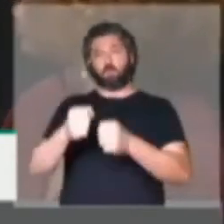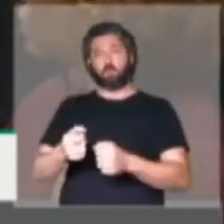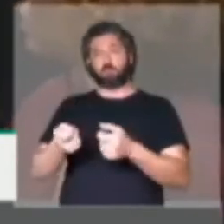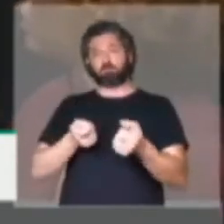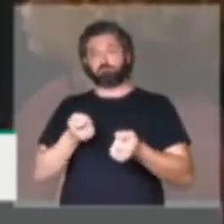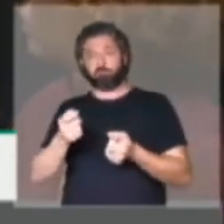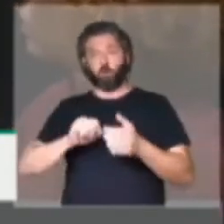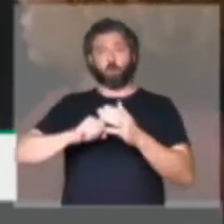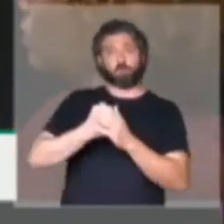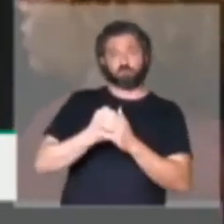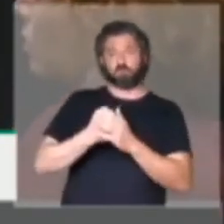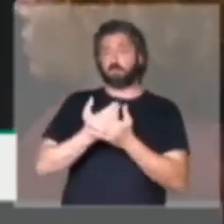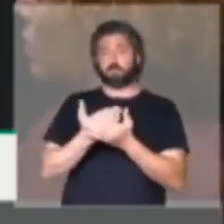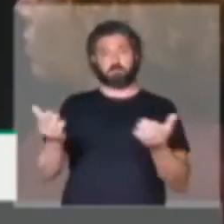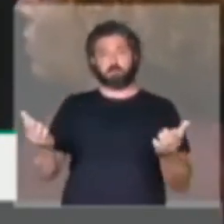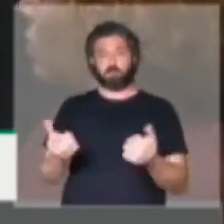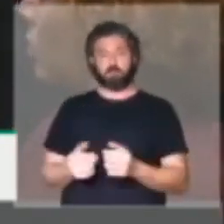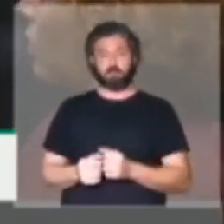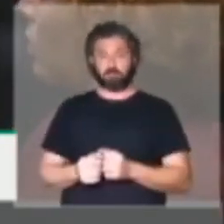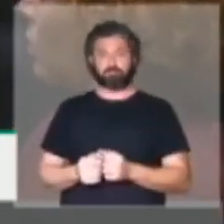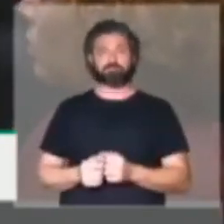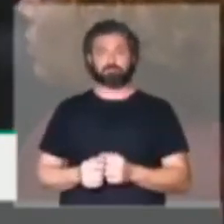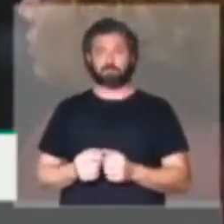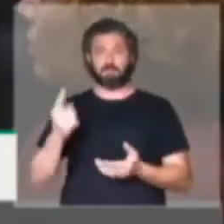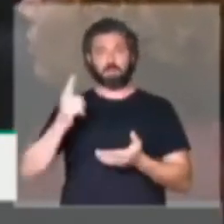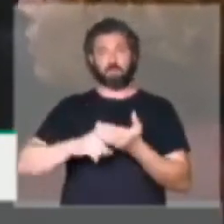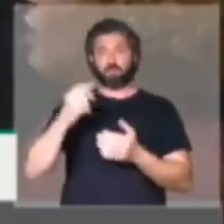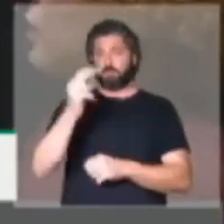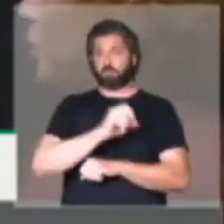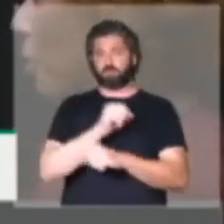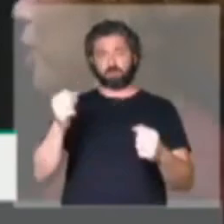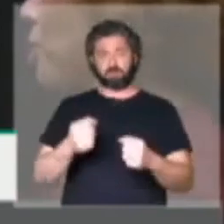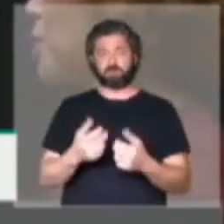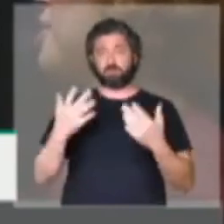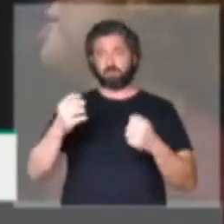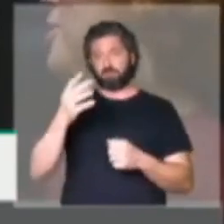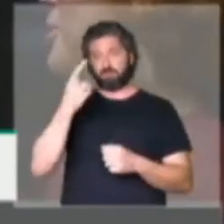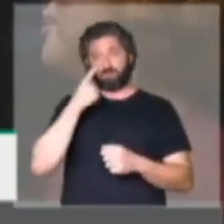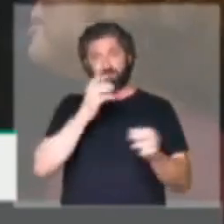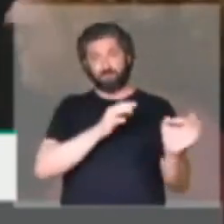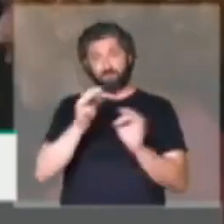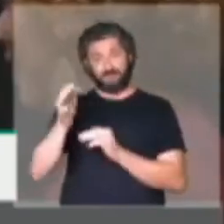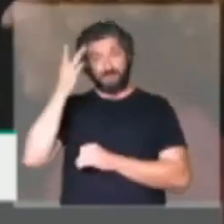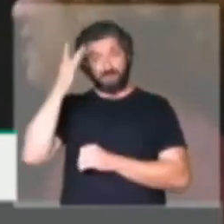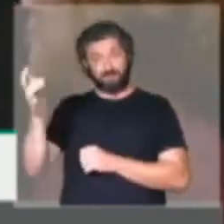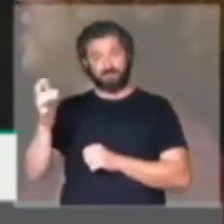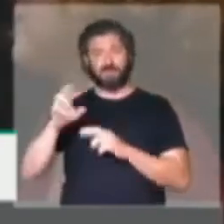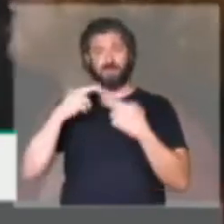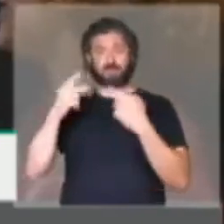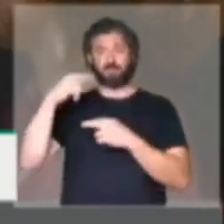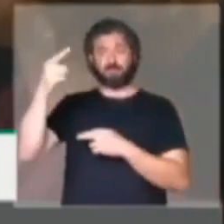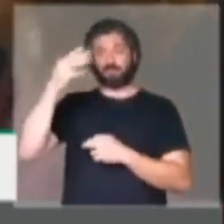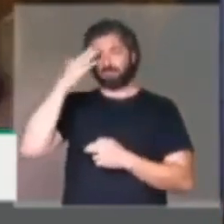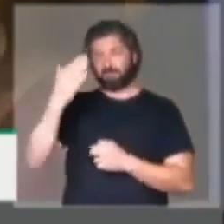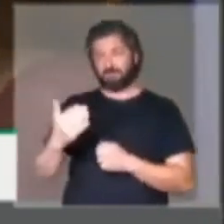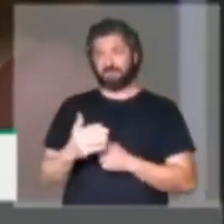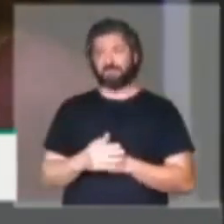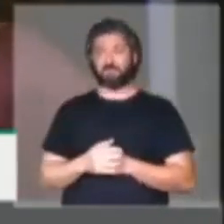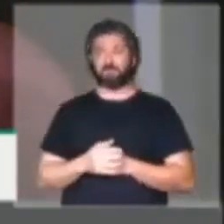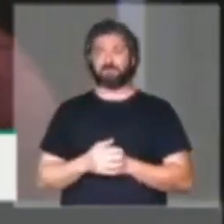de obstrução e de baganho. Então, não há acordo possível. Vamos acompanhar a próxima sessão, então. Obrigada, deputado Zaratini. Até a